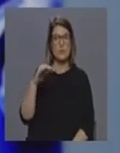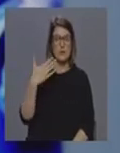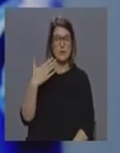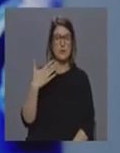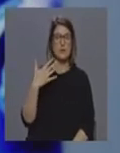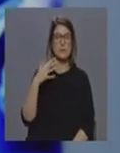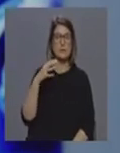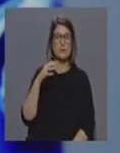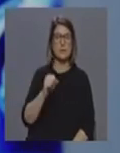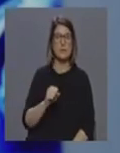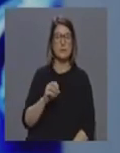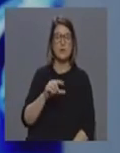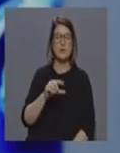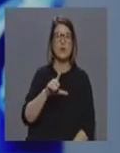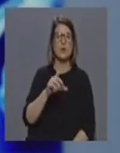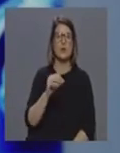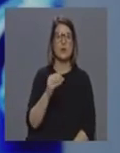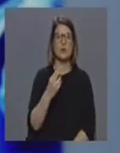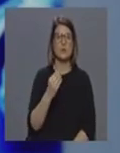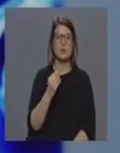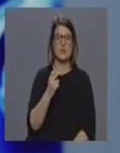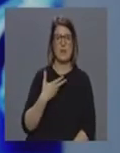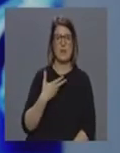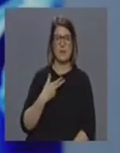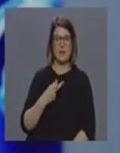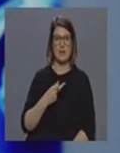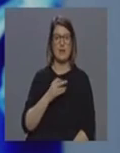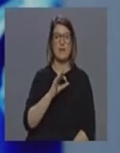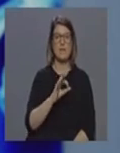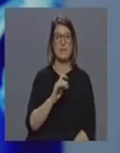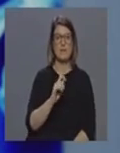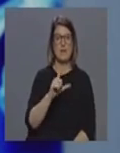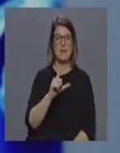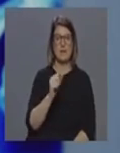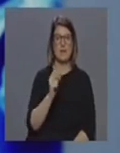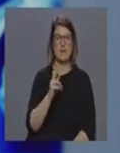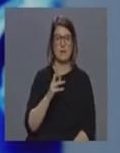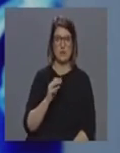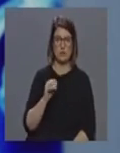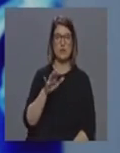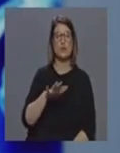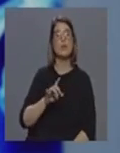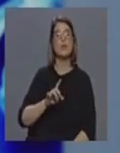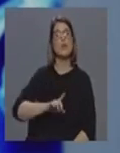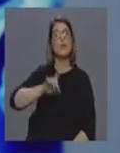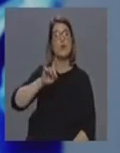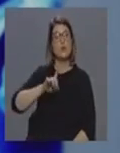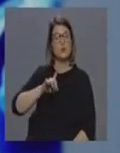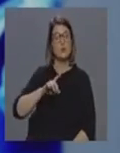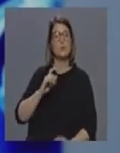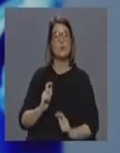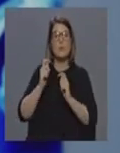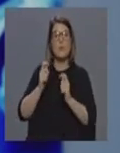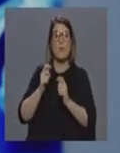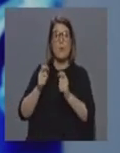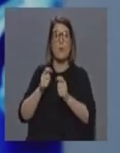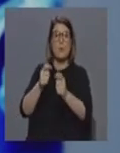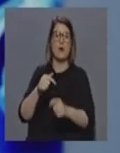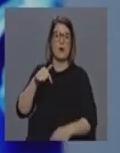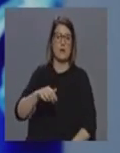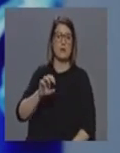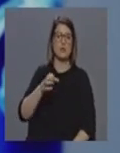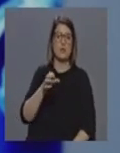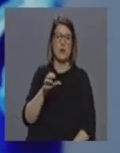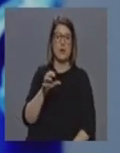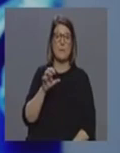identificados em Lousada e em Felgueiras, dois conselhos da região norte. As cadeias de transmissão, tal como, entanto, aqui na região, também foram rapidamente